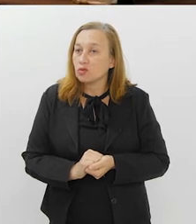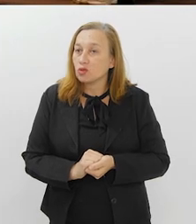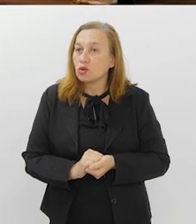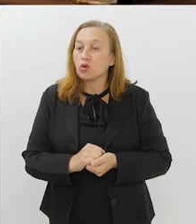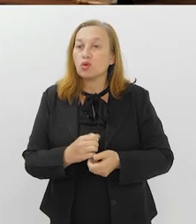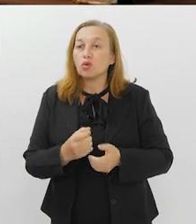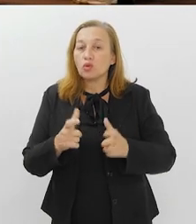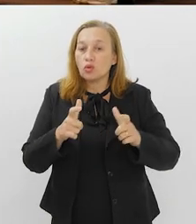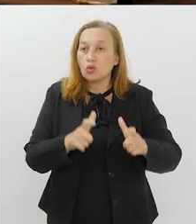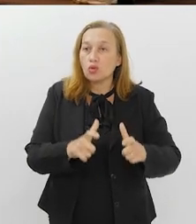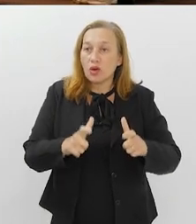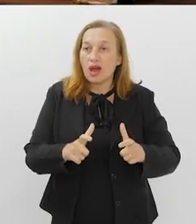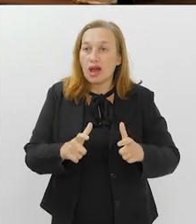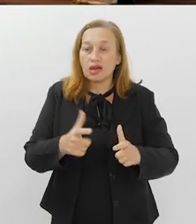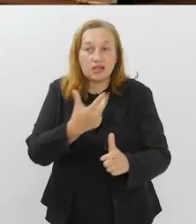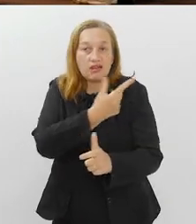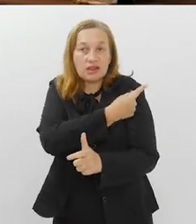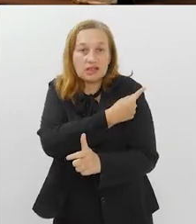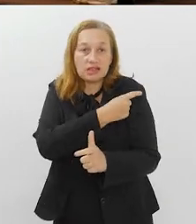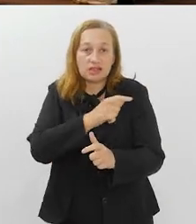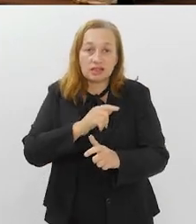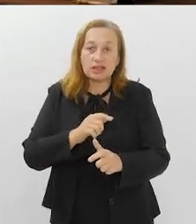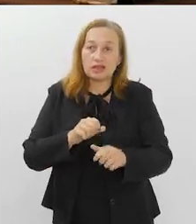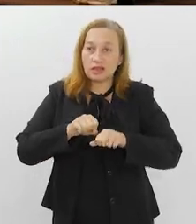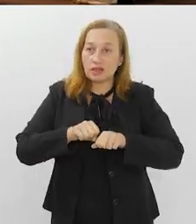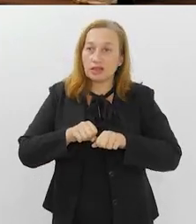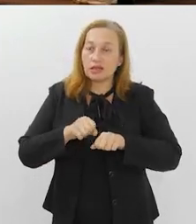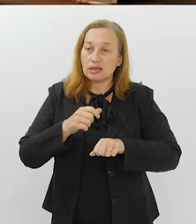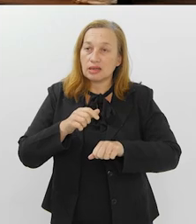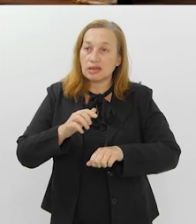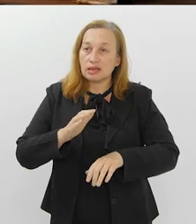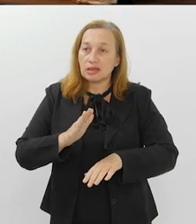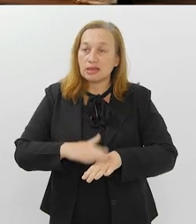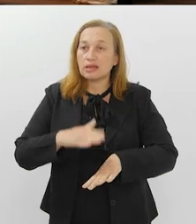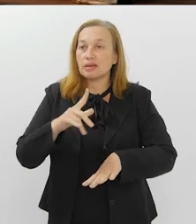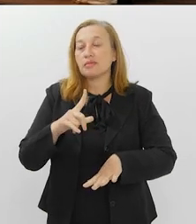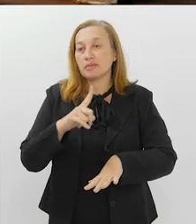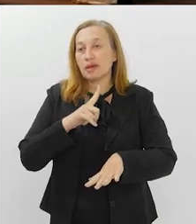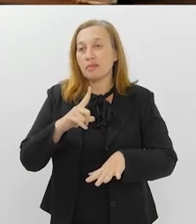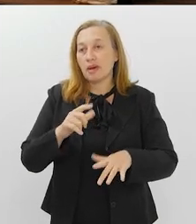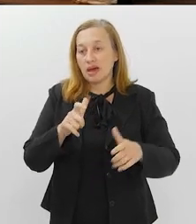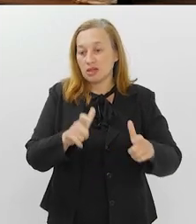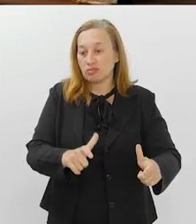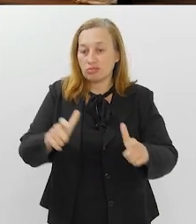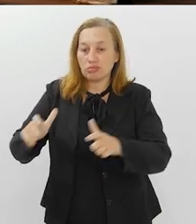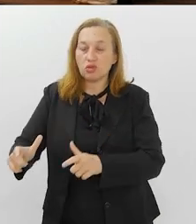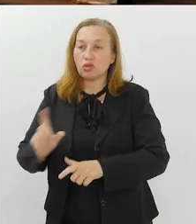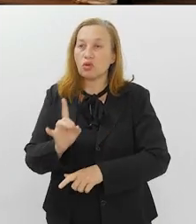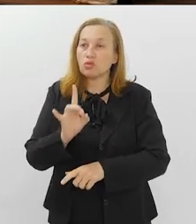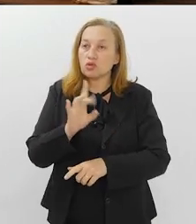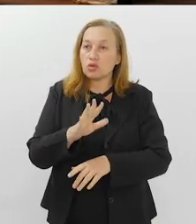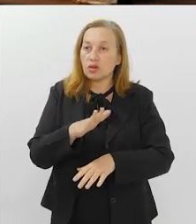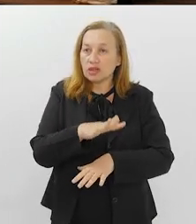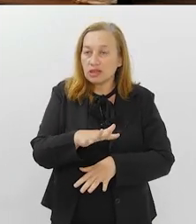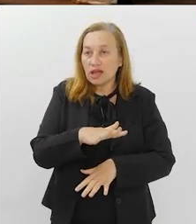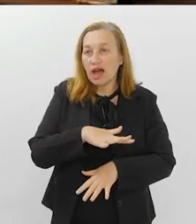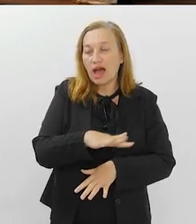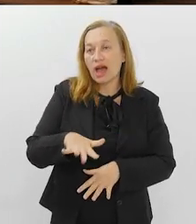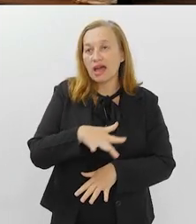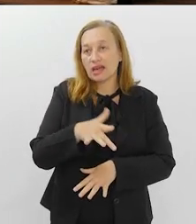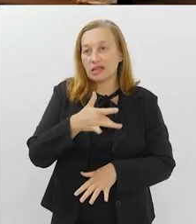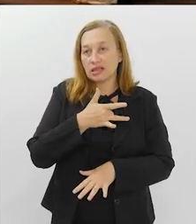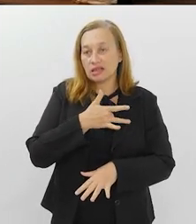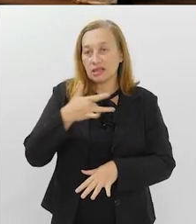o local de disponibilidade das vacinas, não só fixo nas unidades de saúde, né? Mas